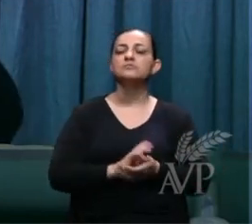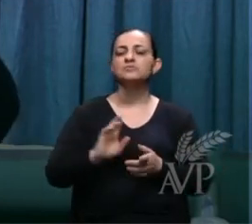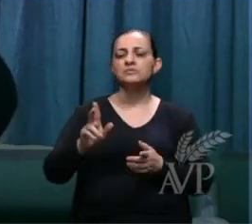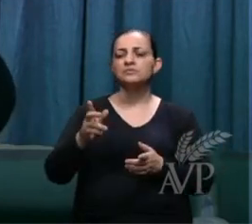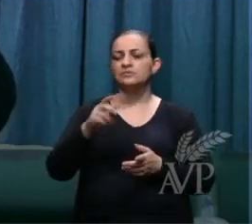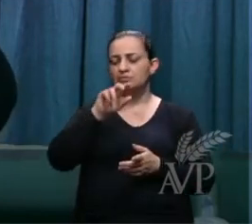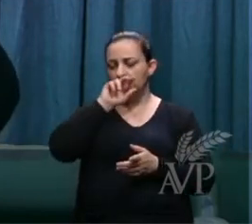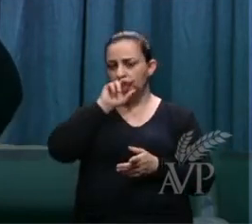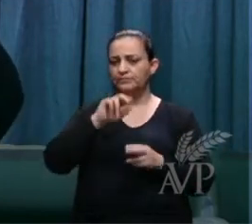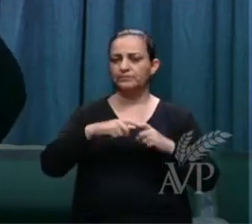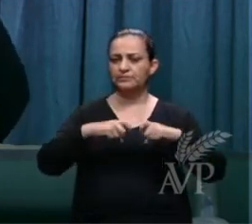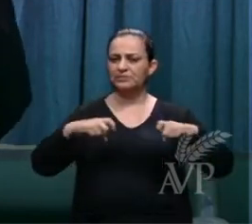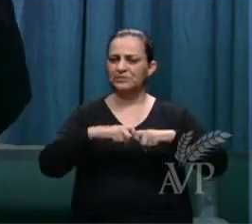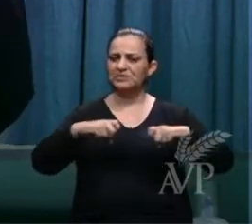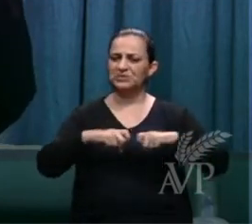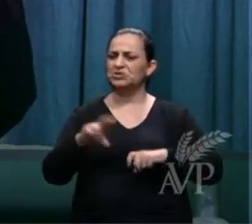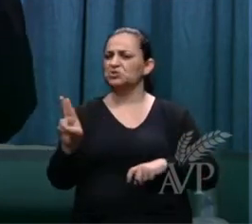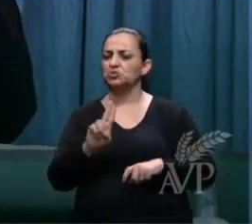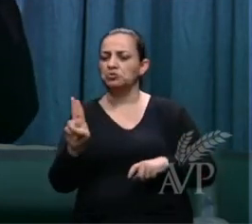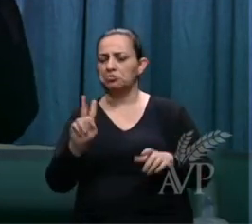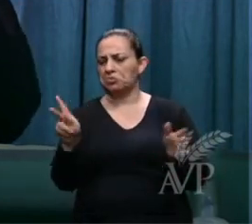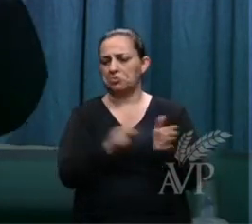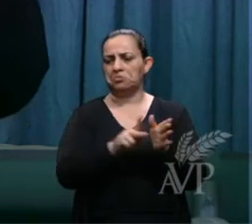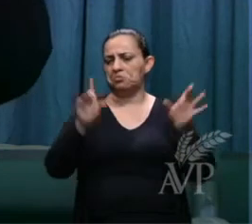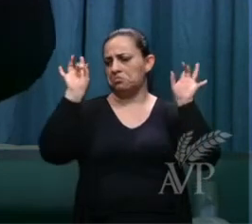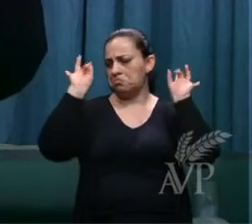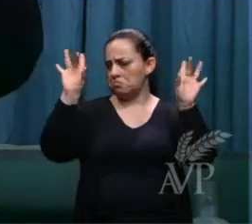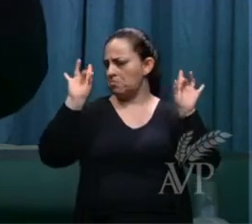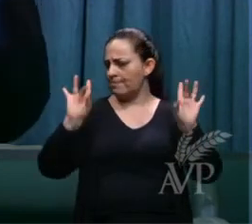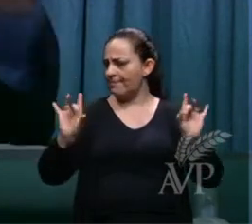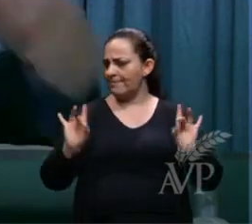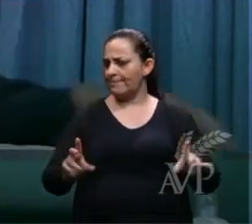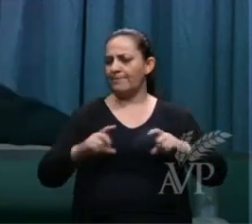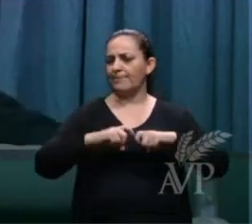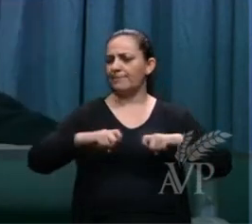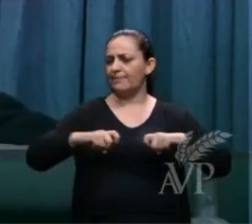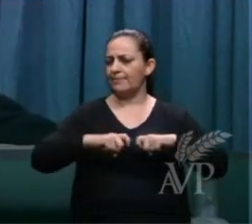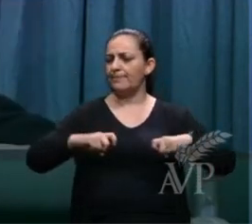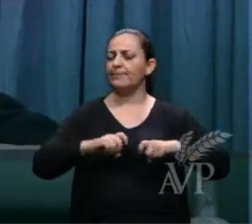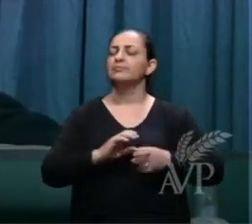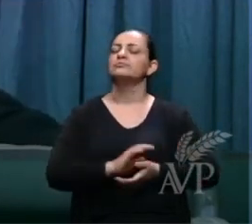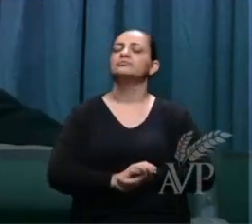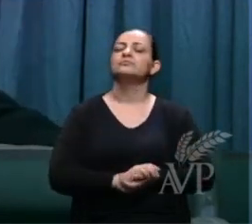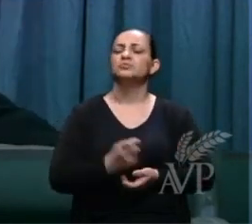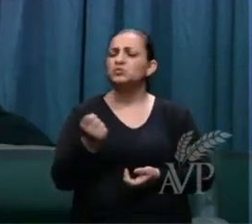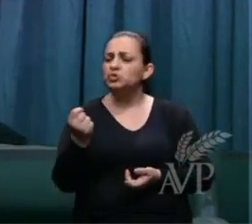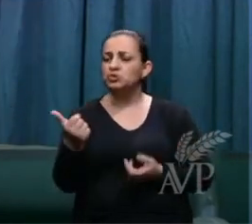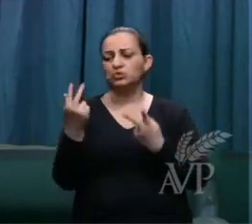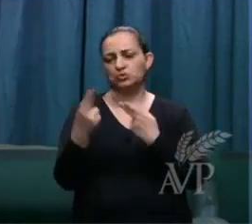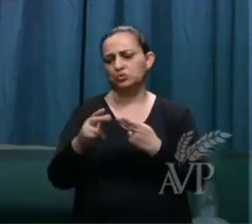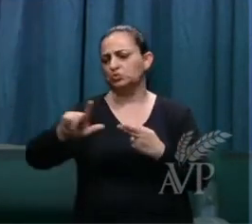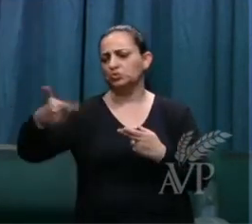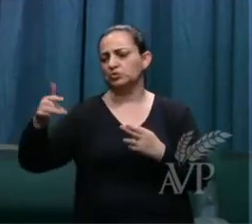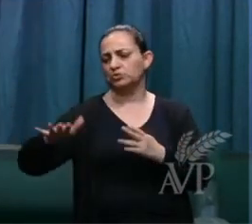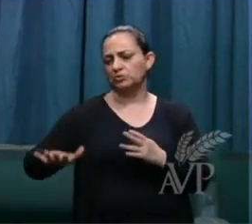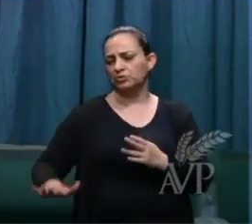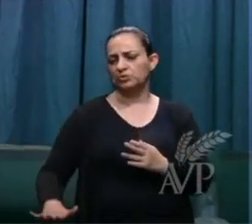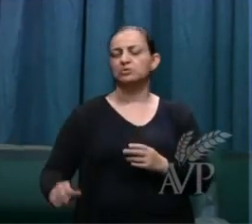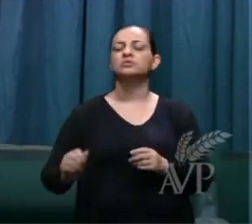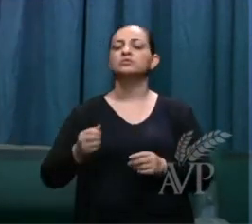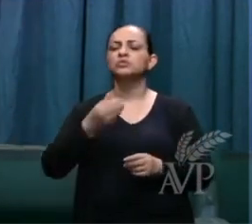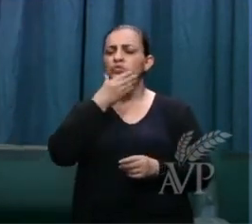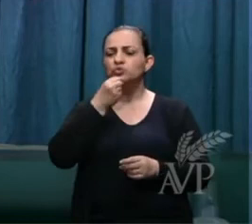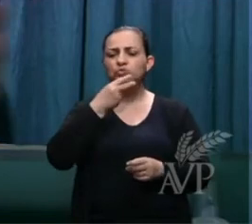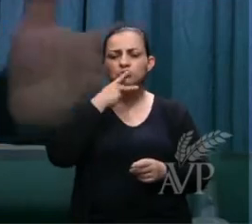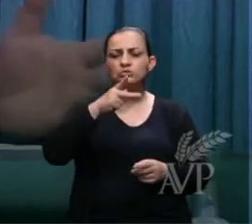e aquela meia tinha outras que pareciam quase o mesmo nome e o irmão Brana